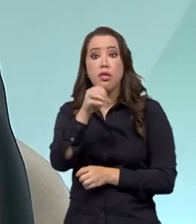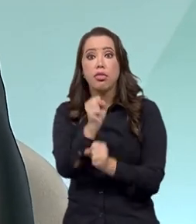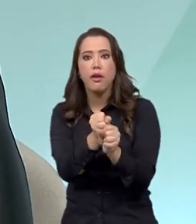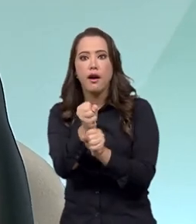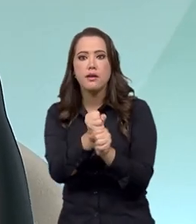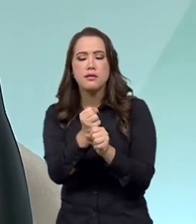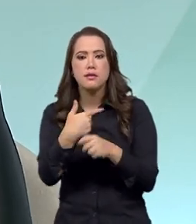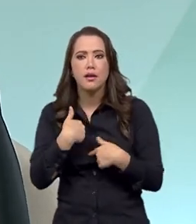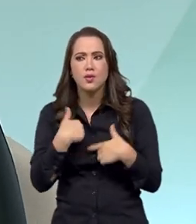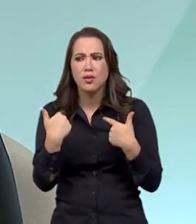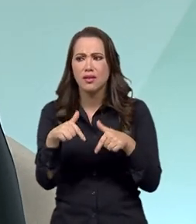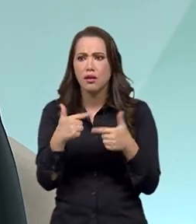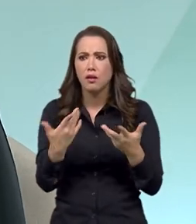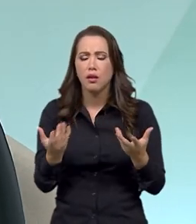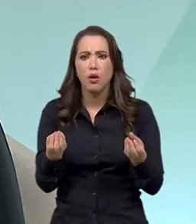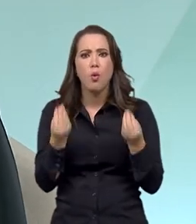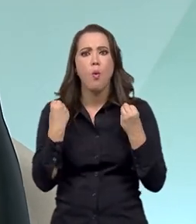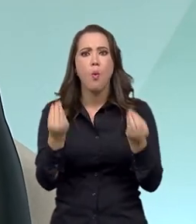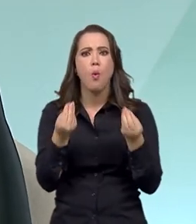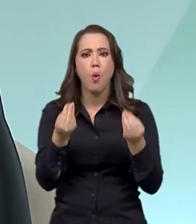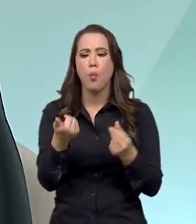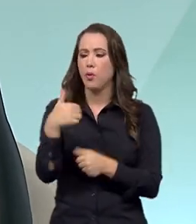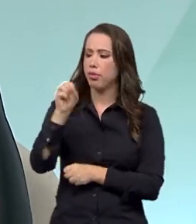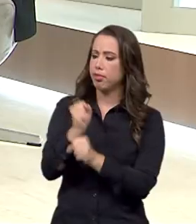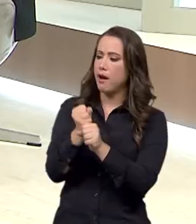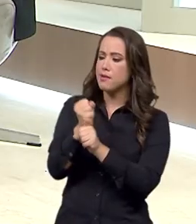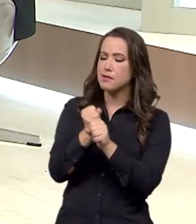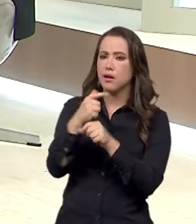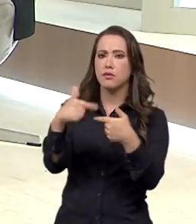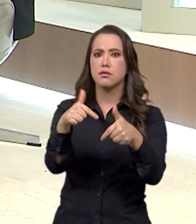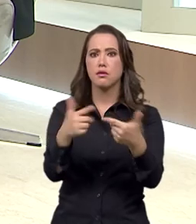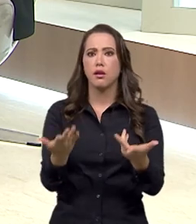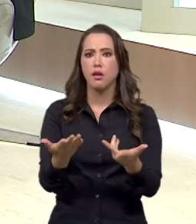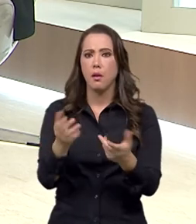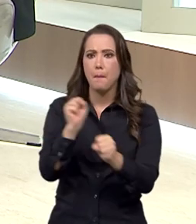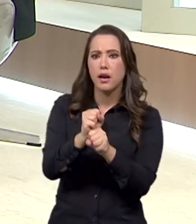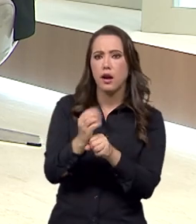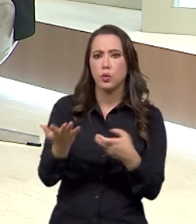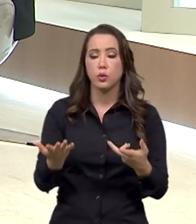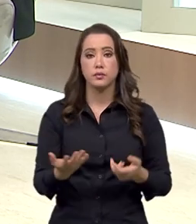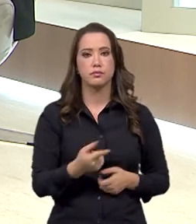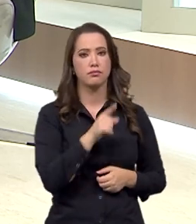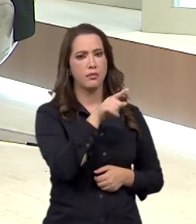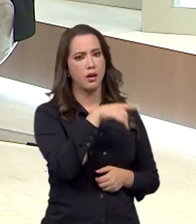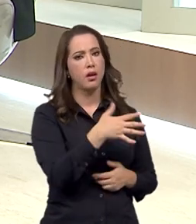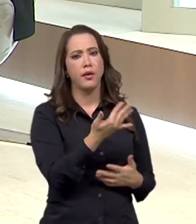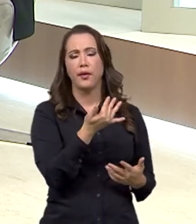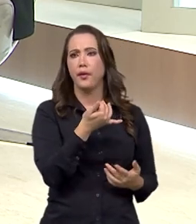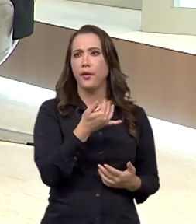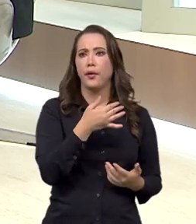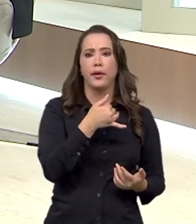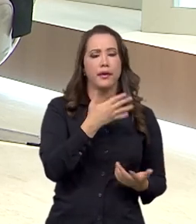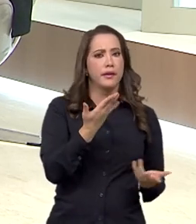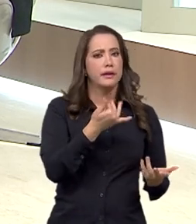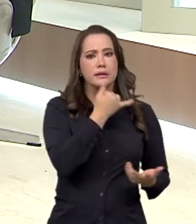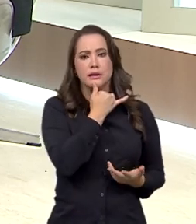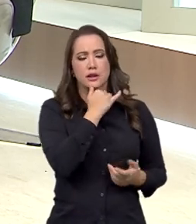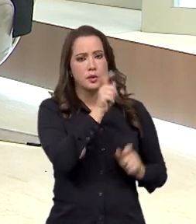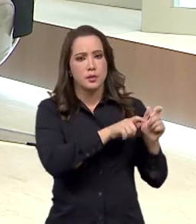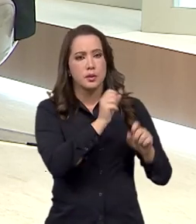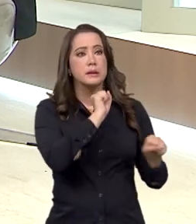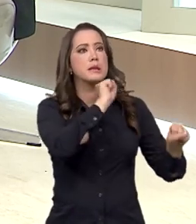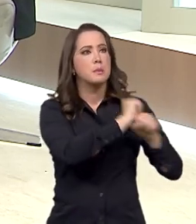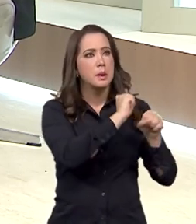é assim, um pouco, é quase inadmissível, né? É frustrante para as pessoas que estão esperando ali o tombamento de uma praça, de uma igreja, de um